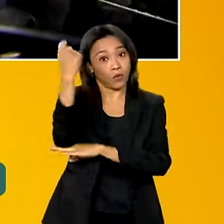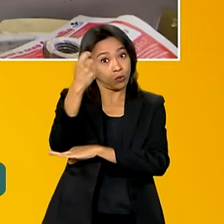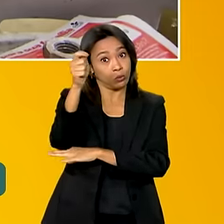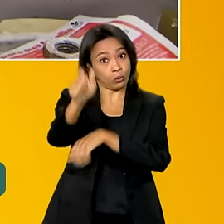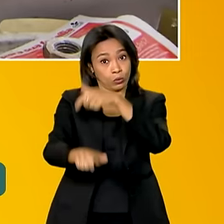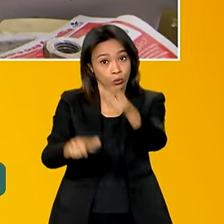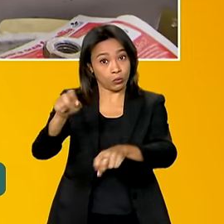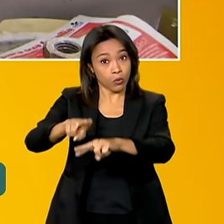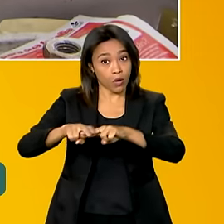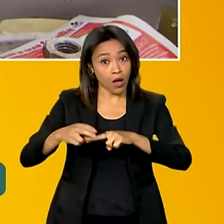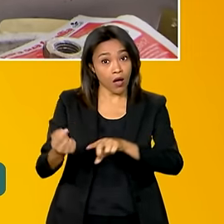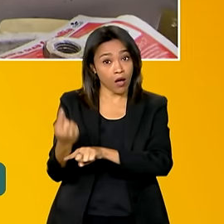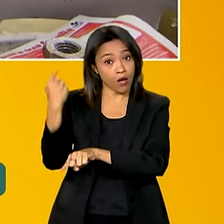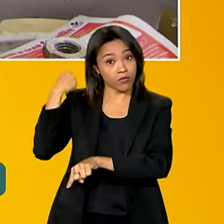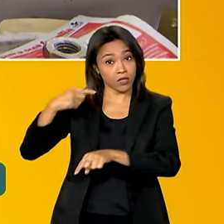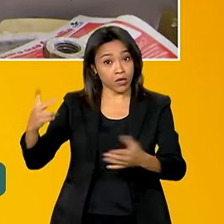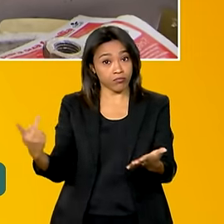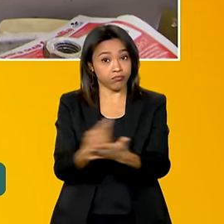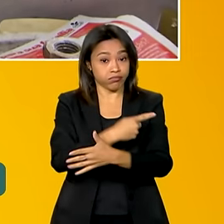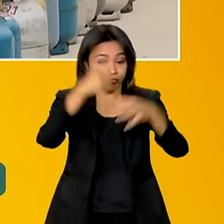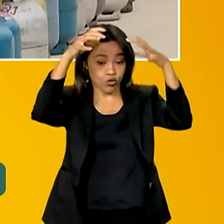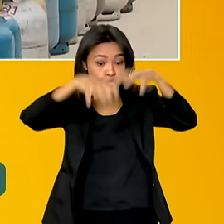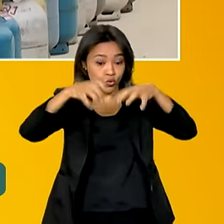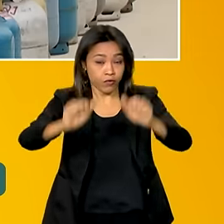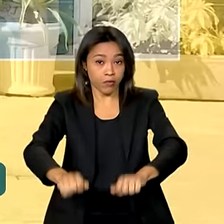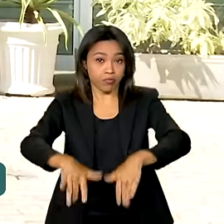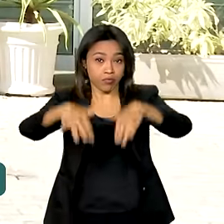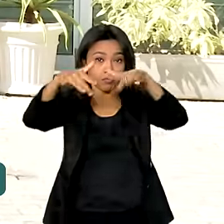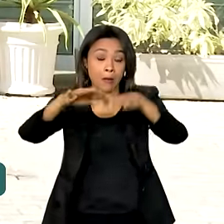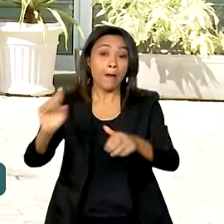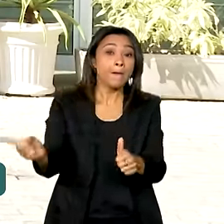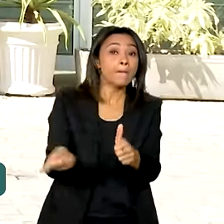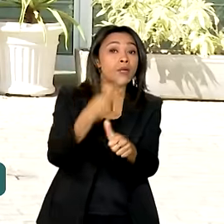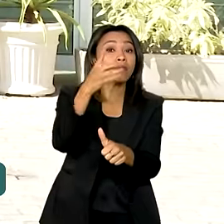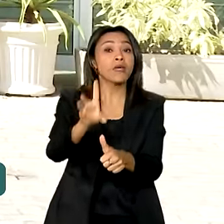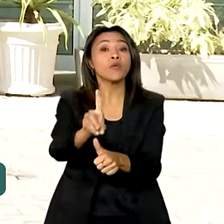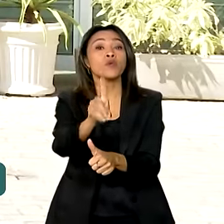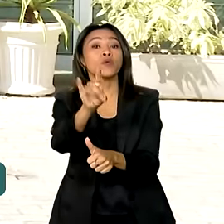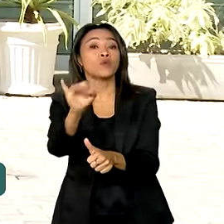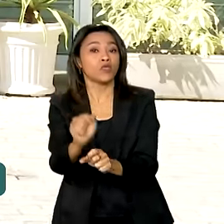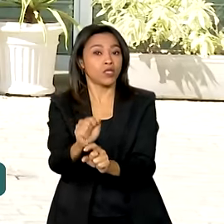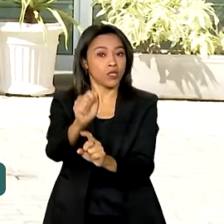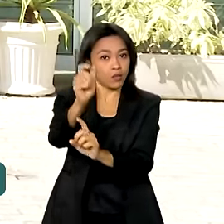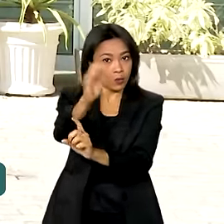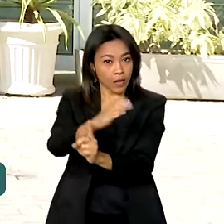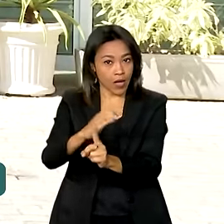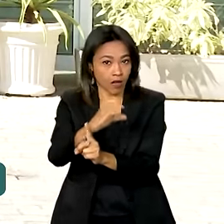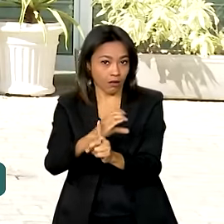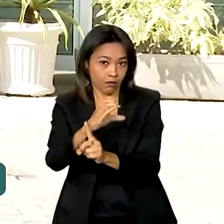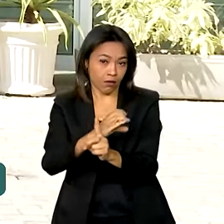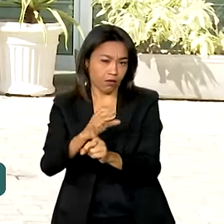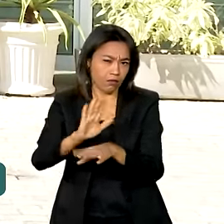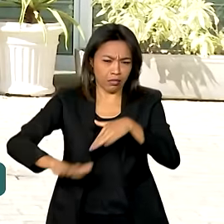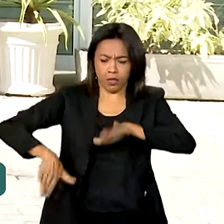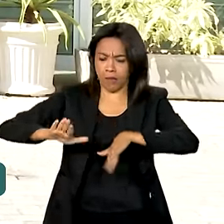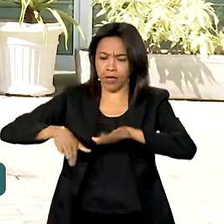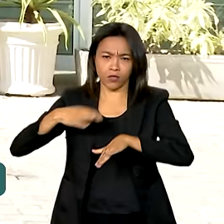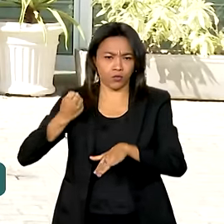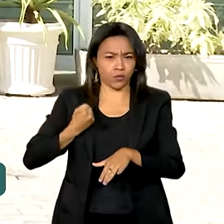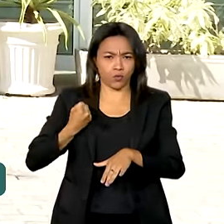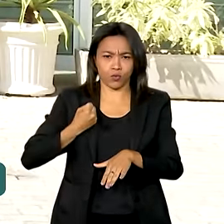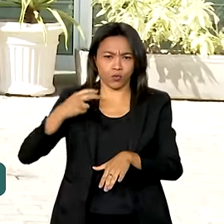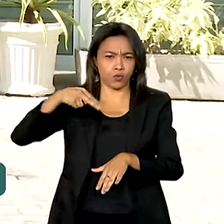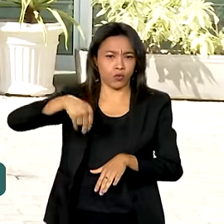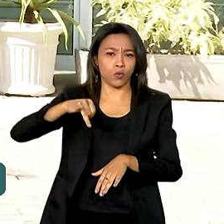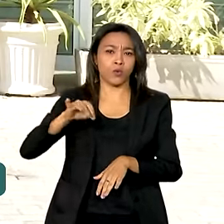conta das enchentes, recebem os benefícios no primeiro dia do calendário, independentemente do número do NIS. O pagamento